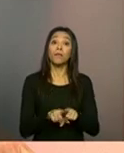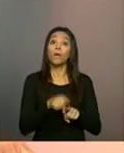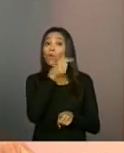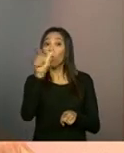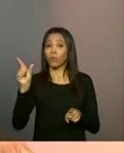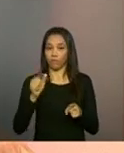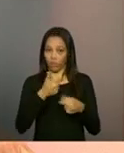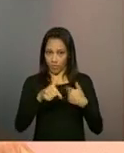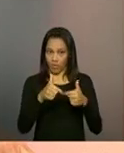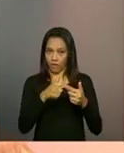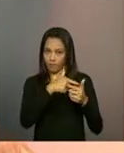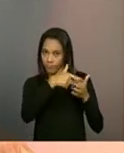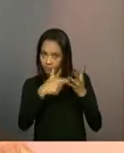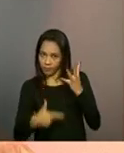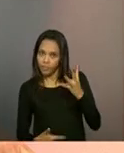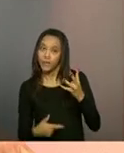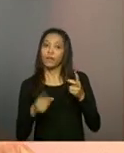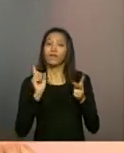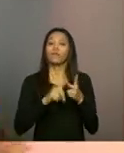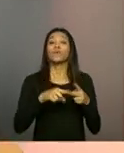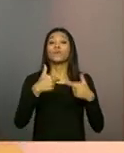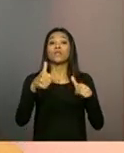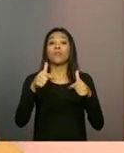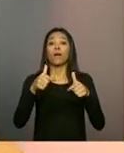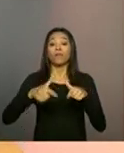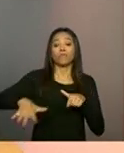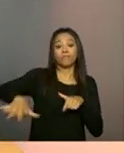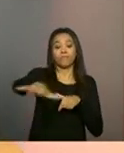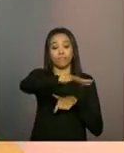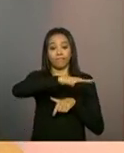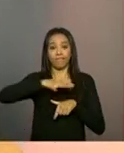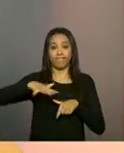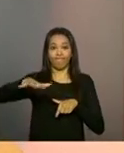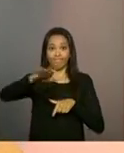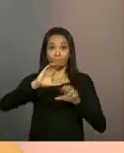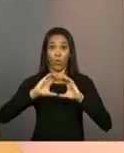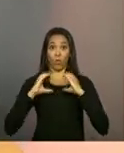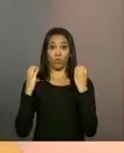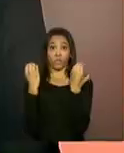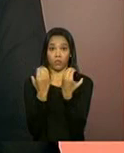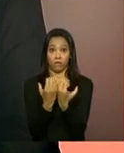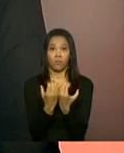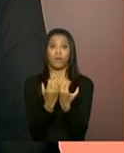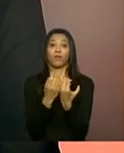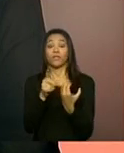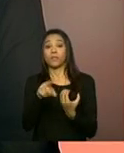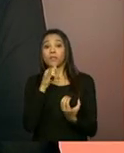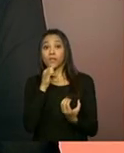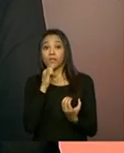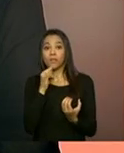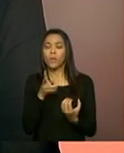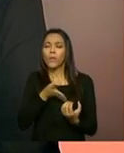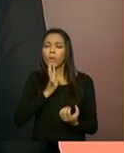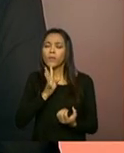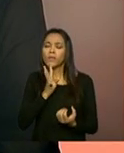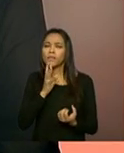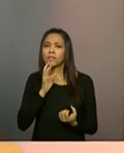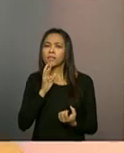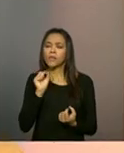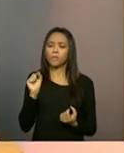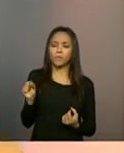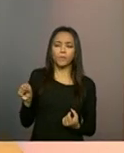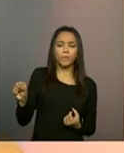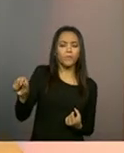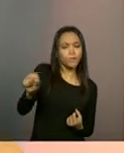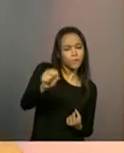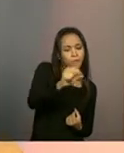temos as ações comunitárias, que são as ações que visam dinamizar as relações do território, tem toda uma